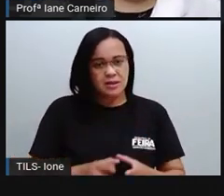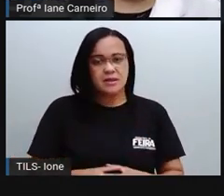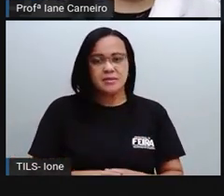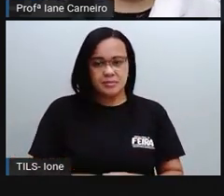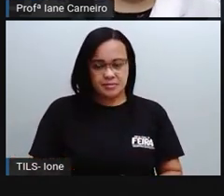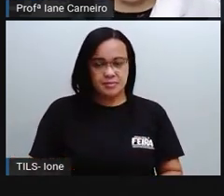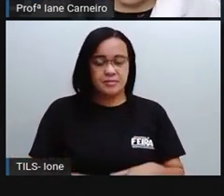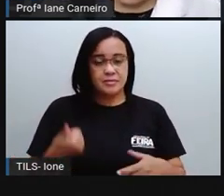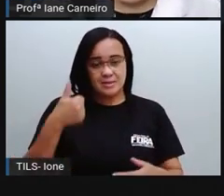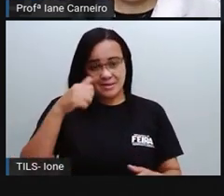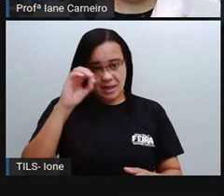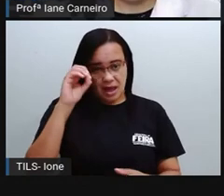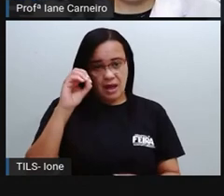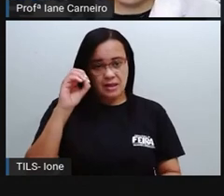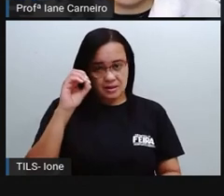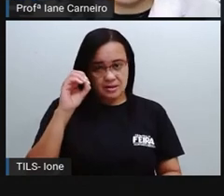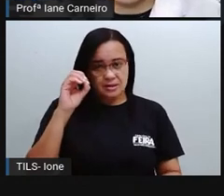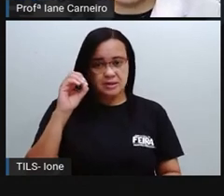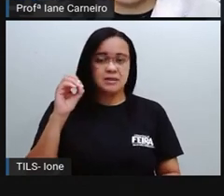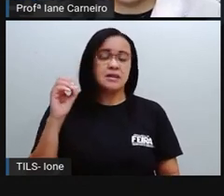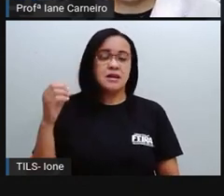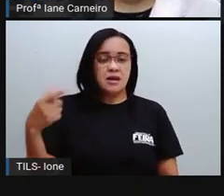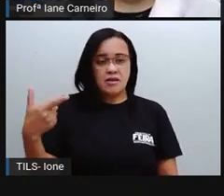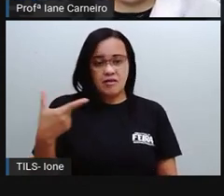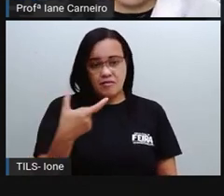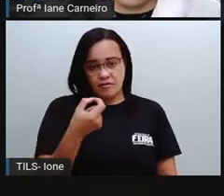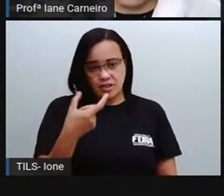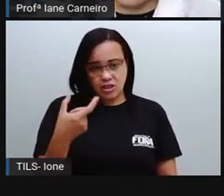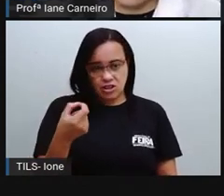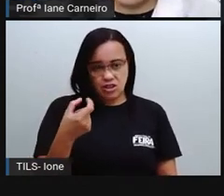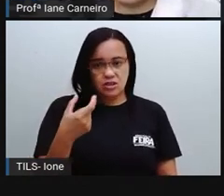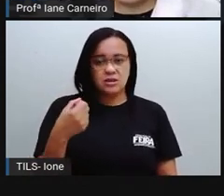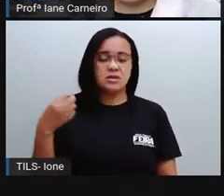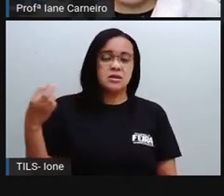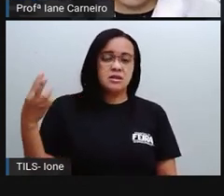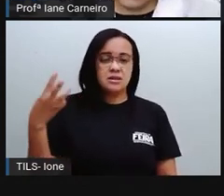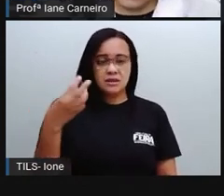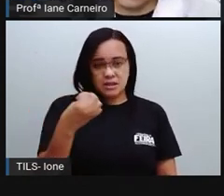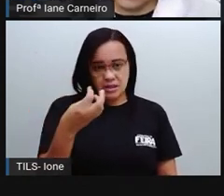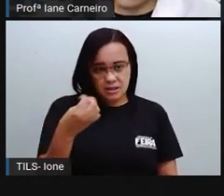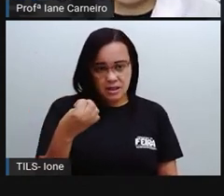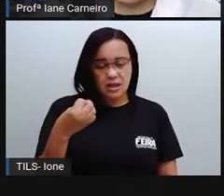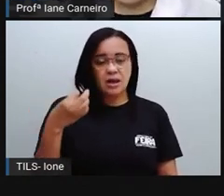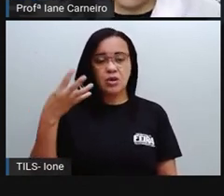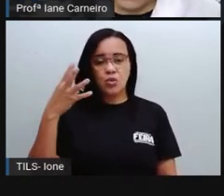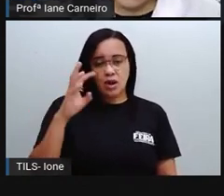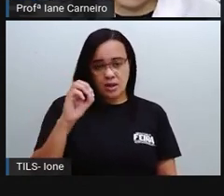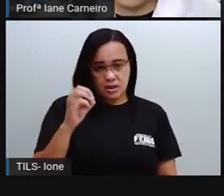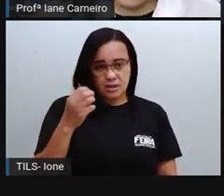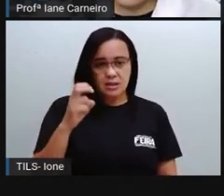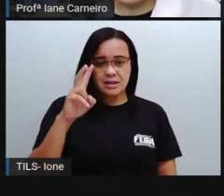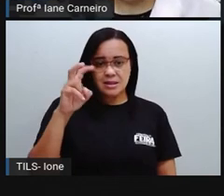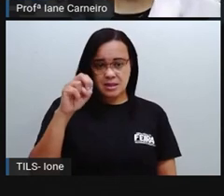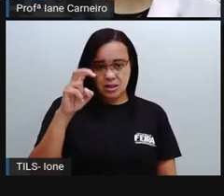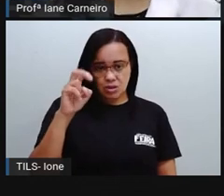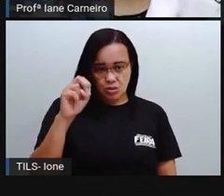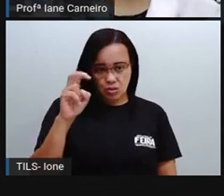10, ó, 10, 20, 30, 40,